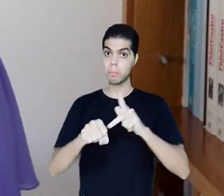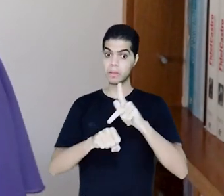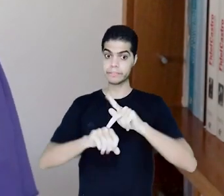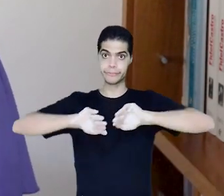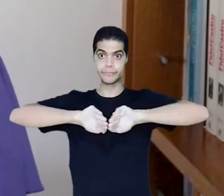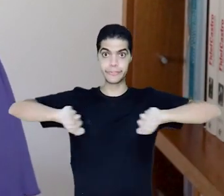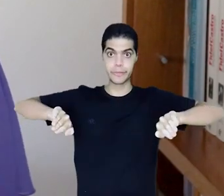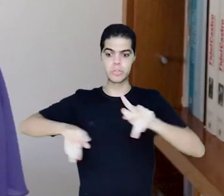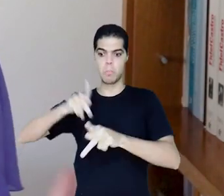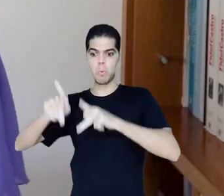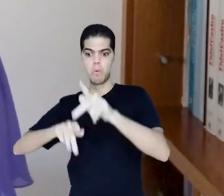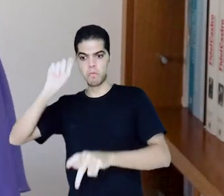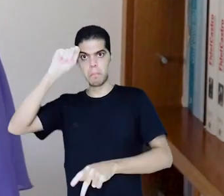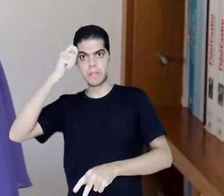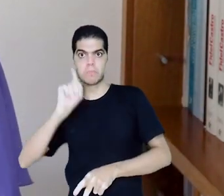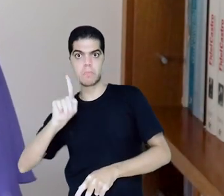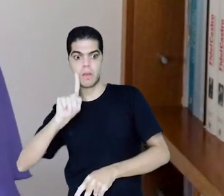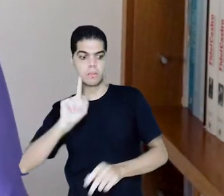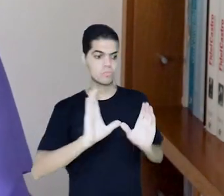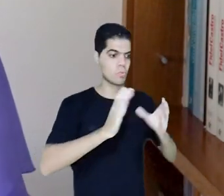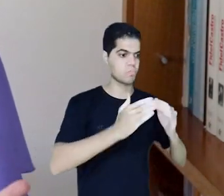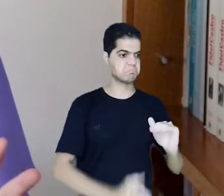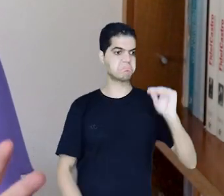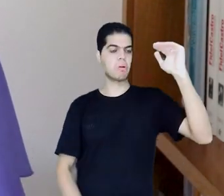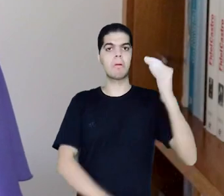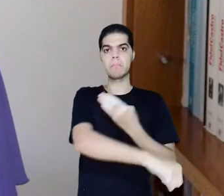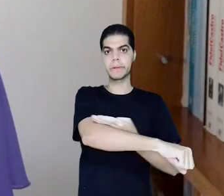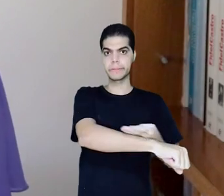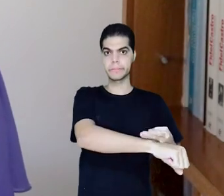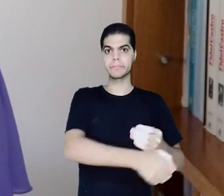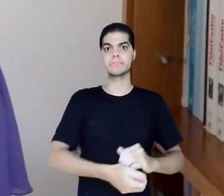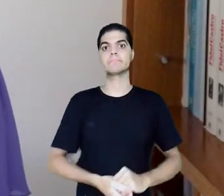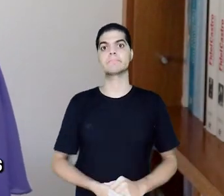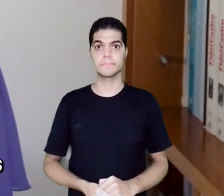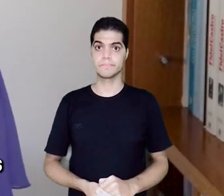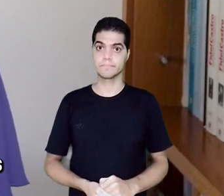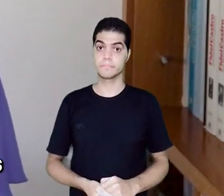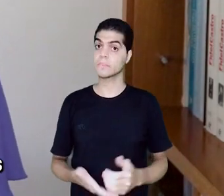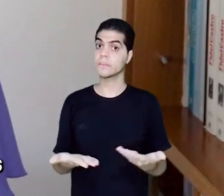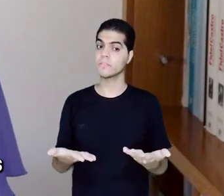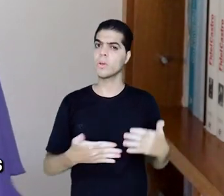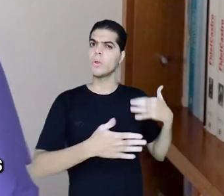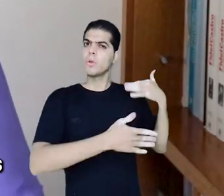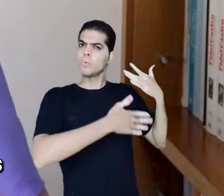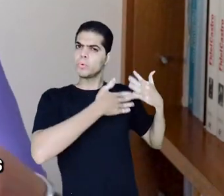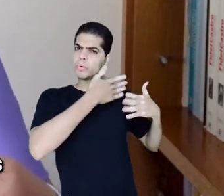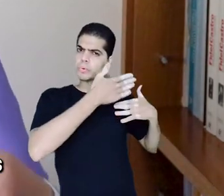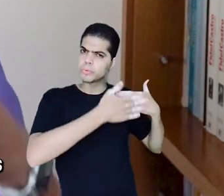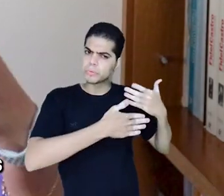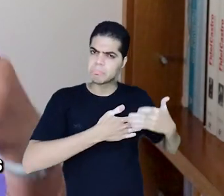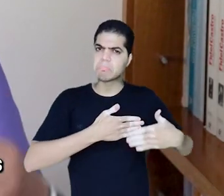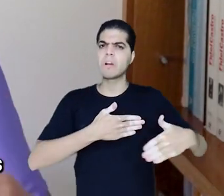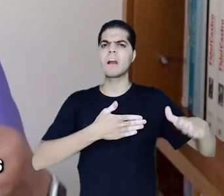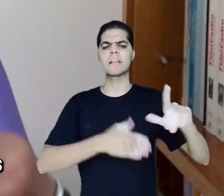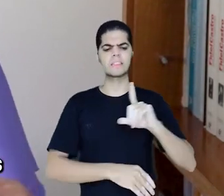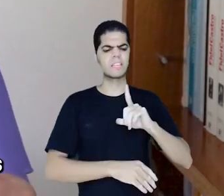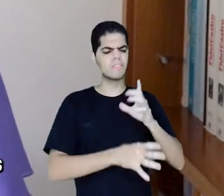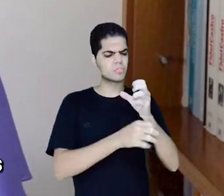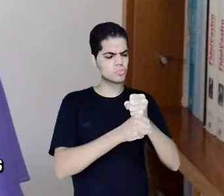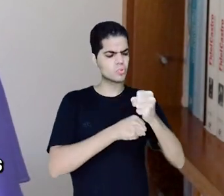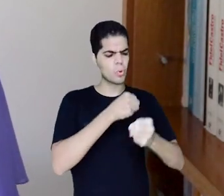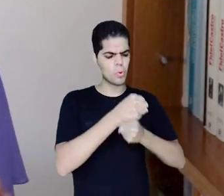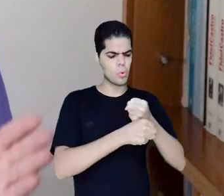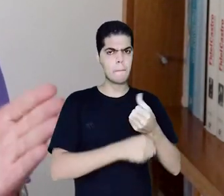dividido entre o povo preto e pardo e uma elite colonial branca. E passaram-se ainda 66